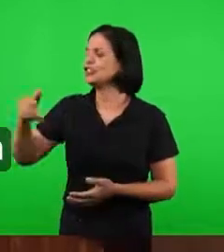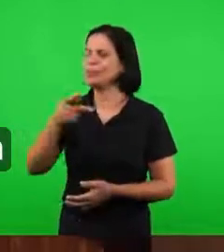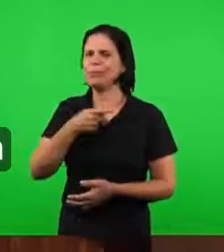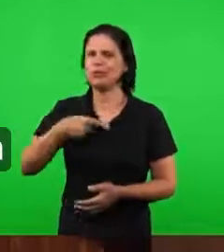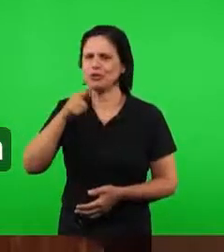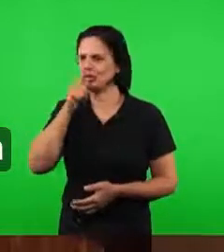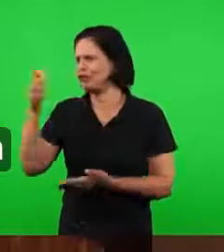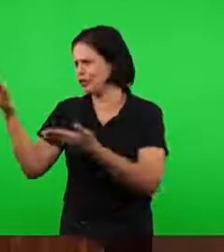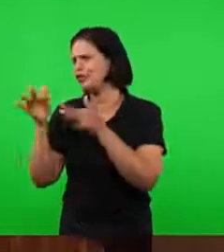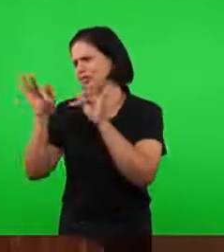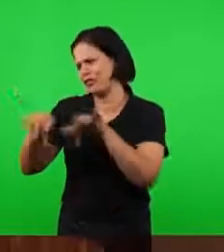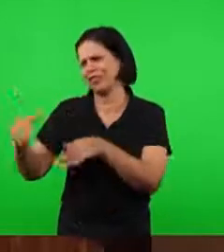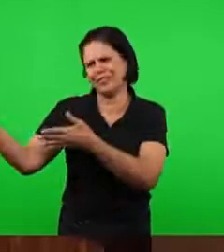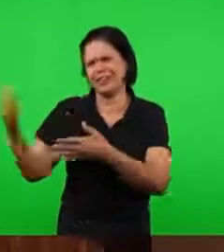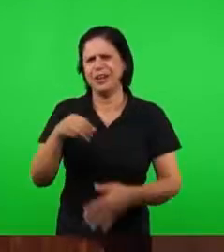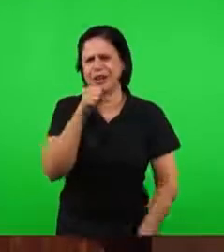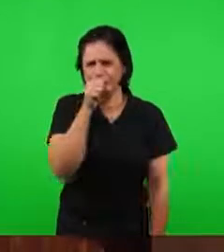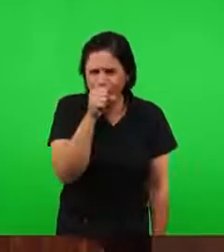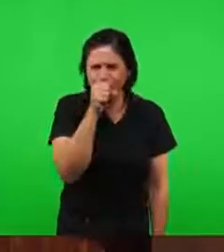Gilson para encerrar.